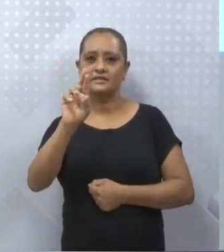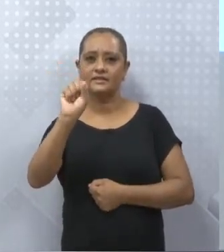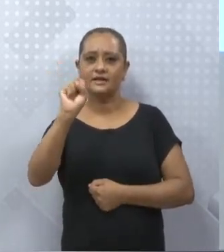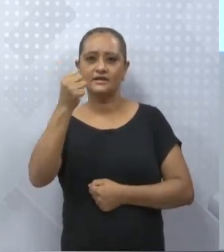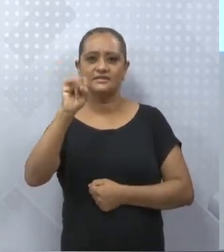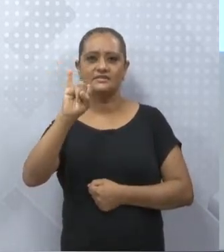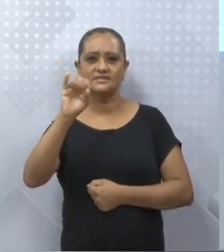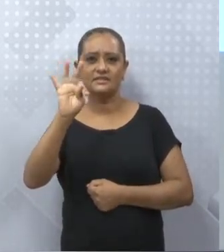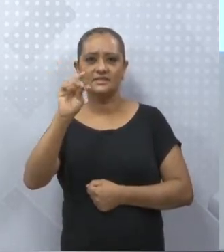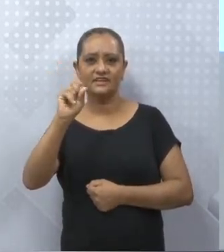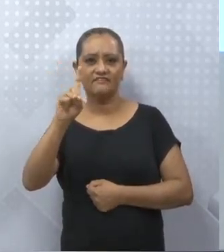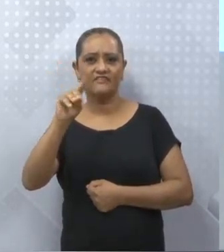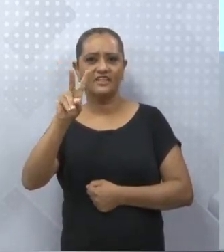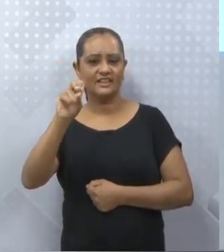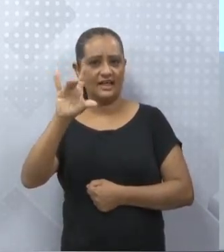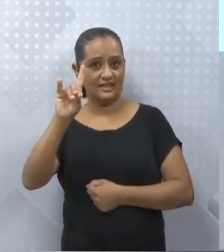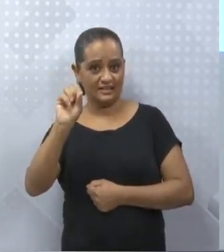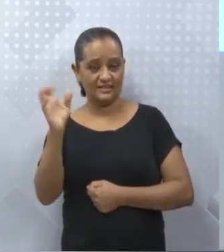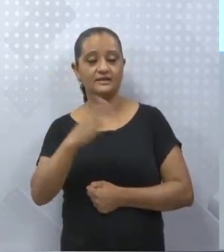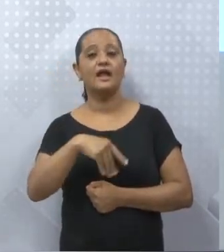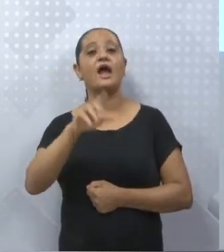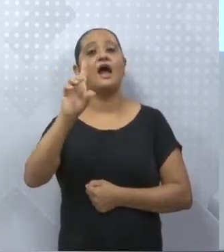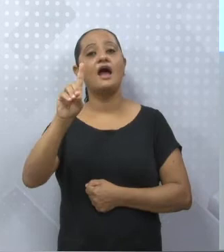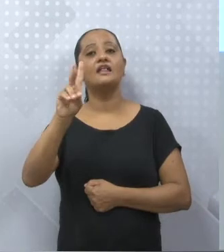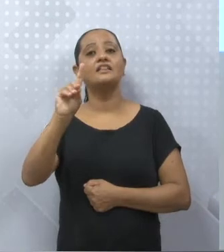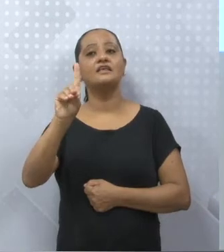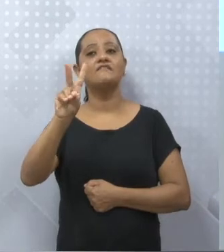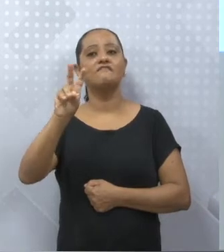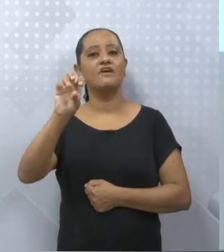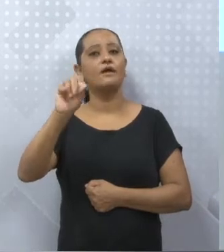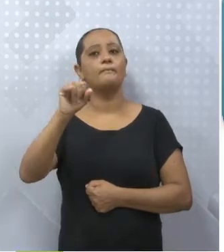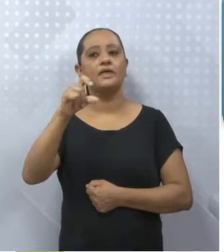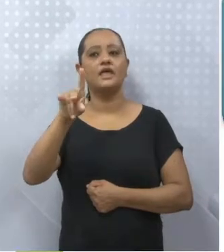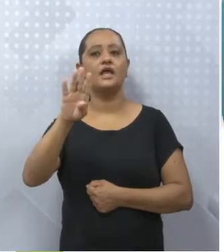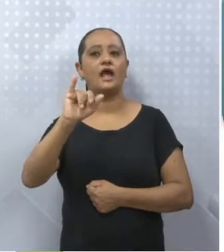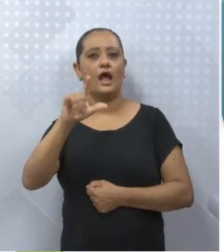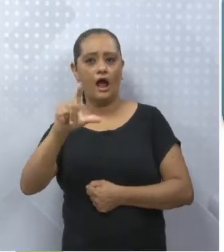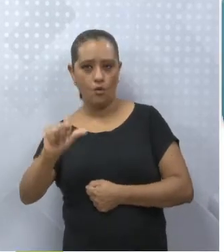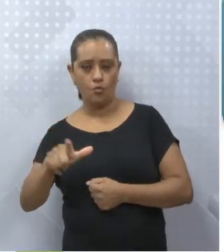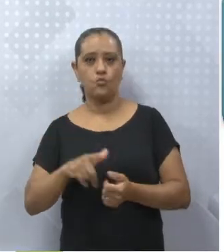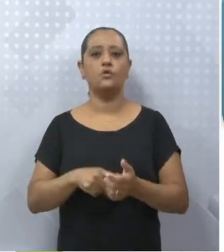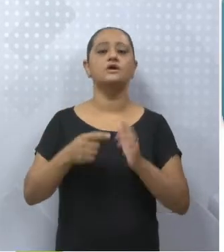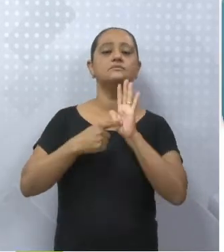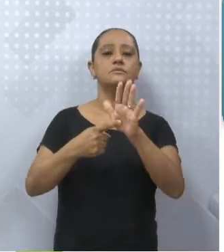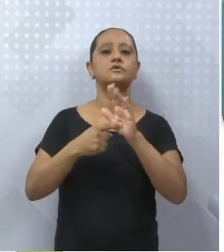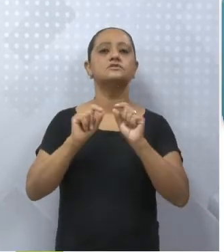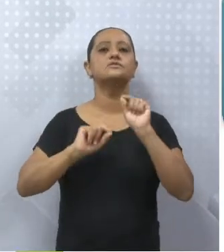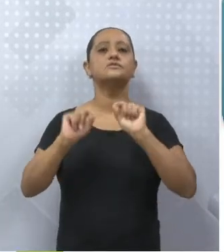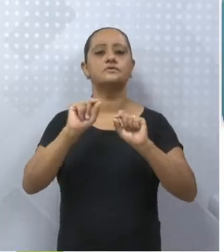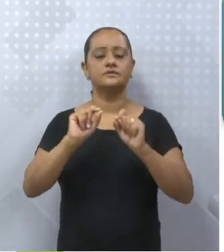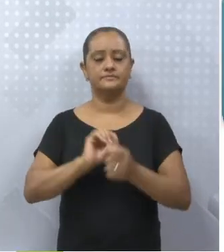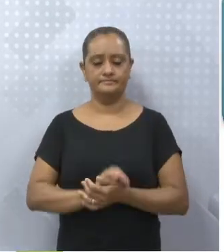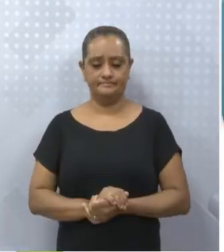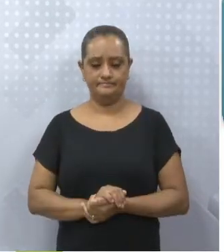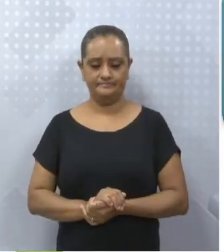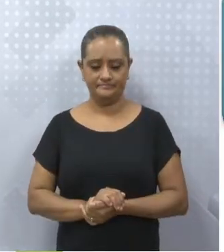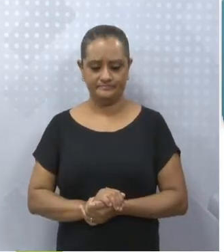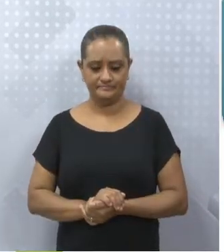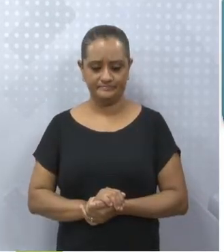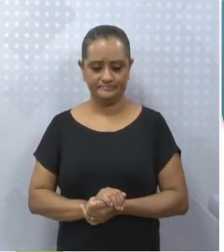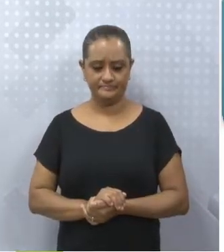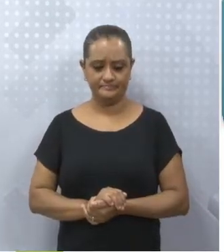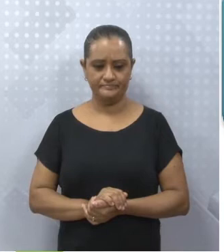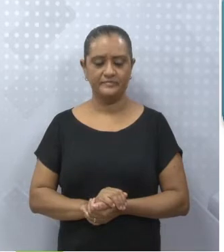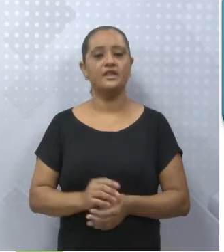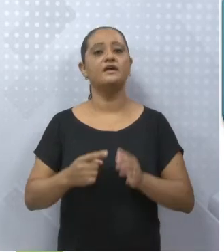geralmente, um advérbio. Então, vamos lá ver. Os verbos podem ser, vejamos aí, nós vamos nos